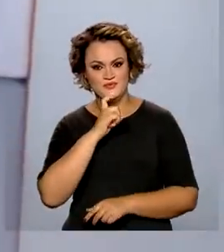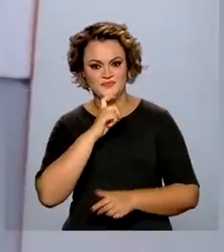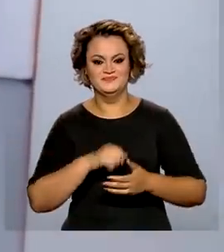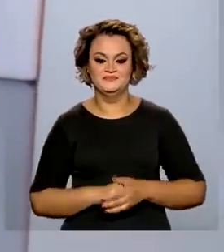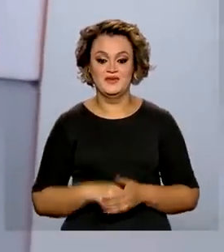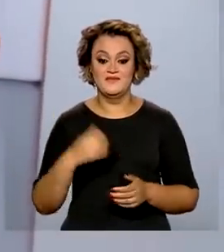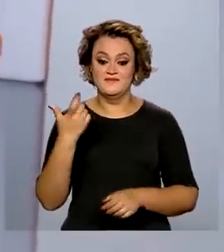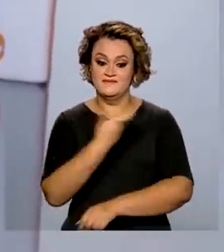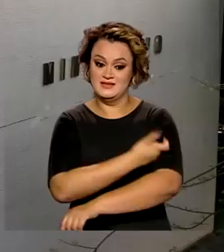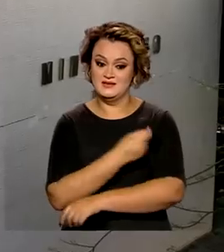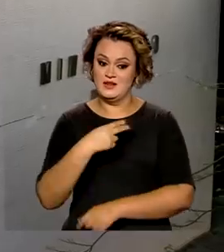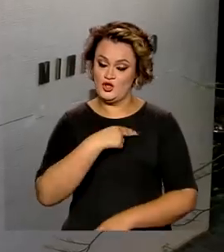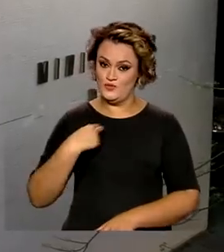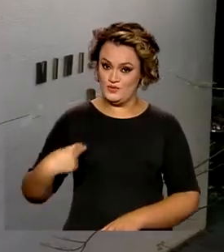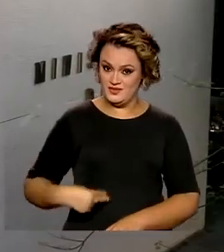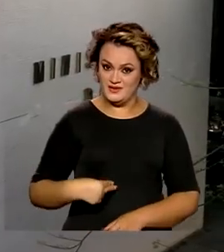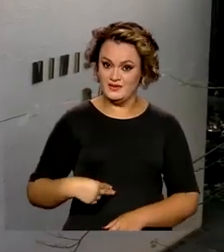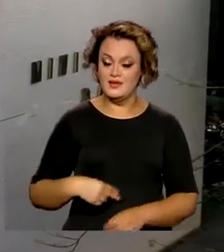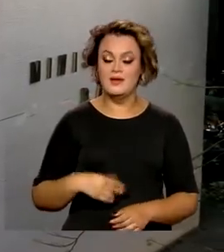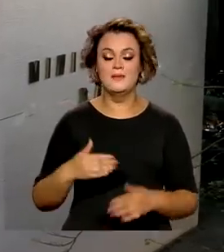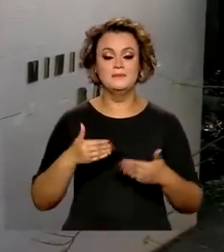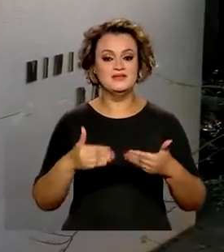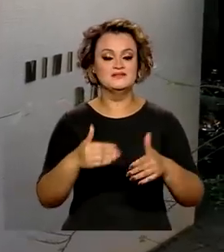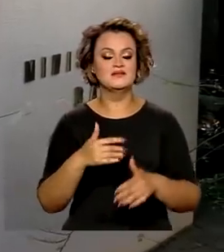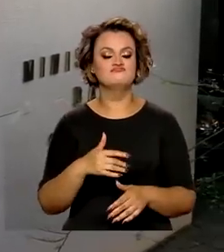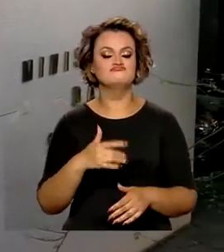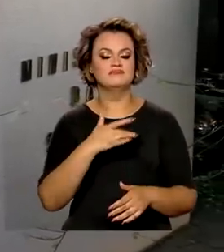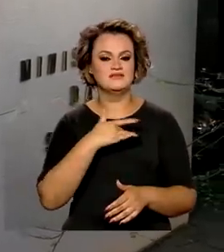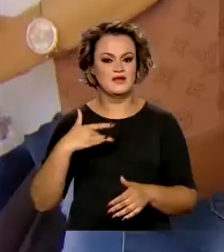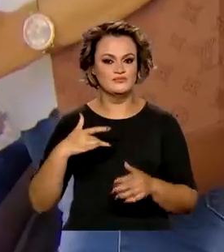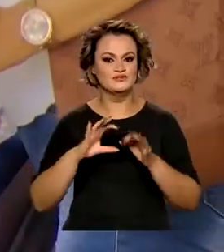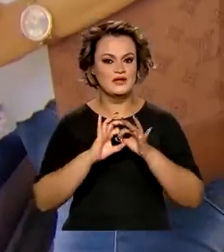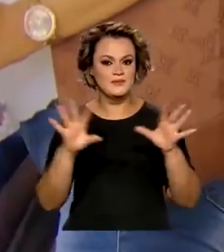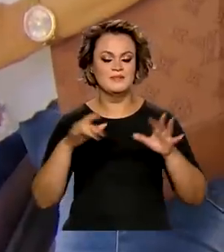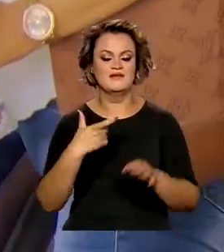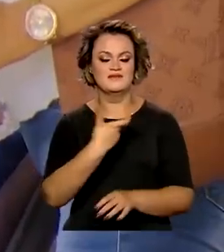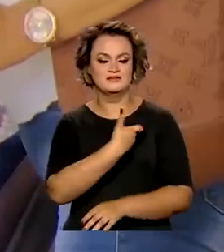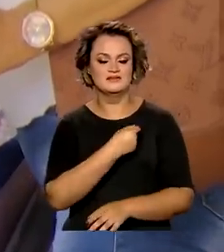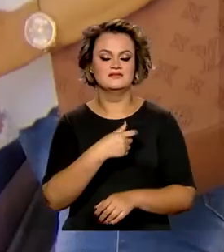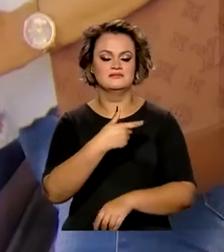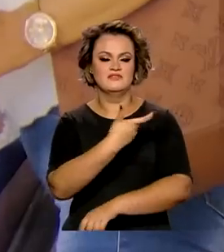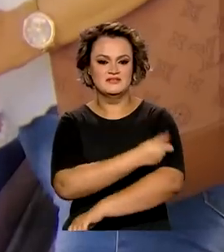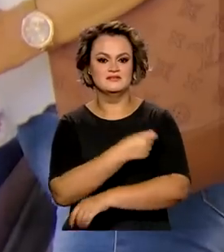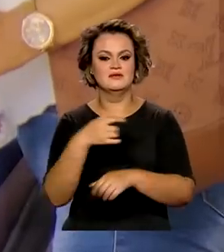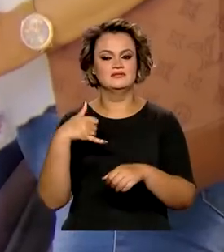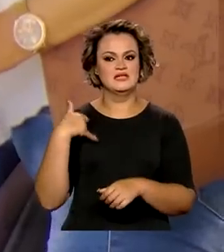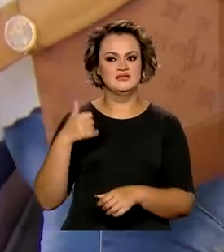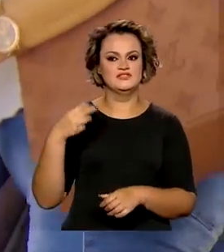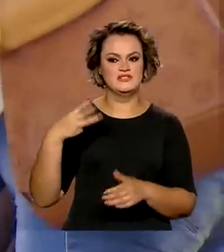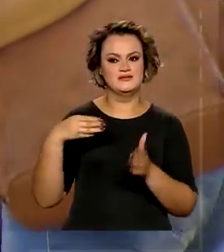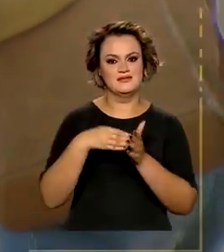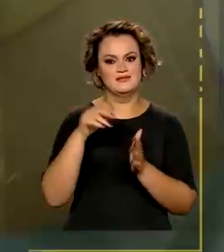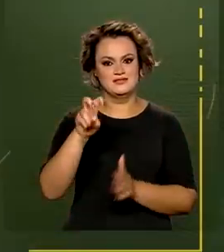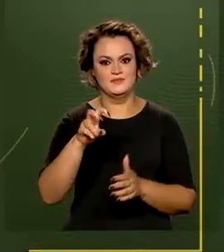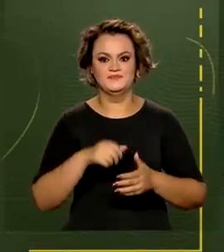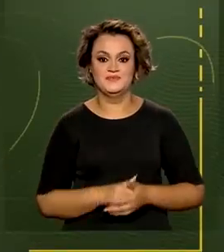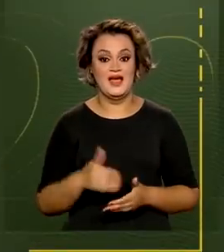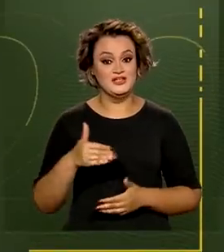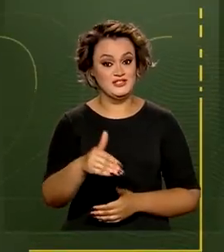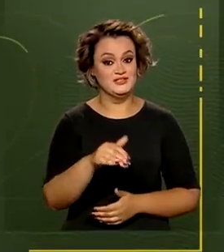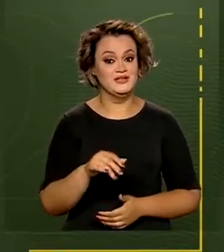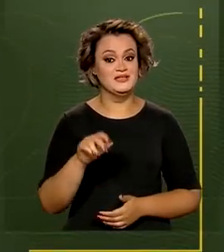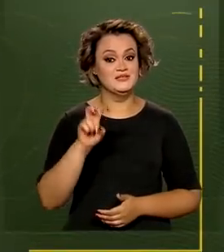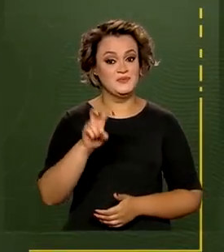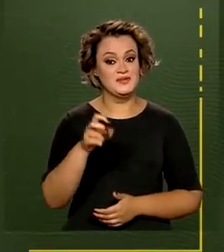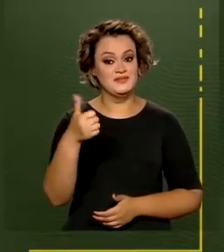Coronavac, Ministério da Saúde recomenda a vacinação de crianças de 3 a 5 anos com o imunizante. E faltam